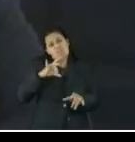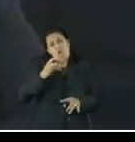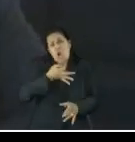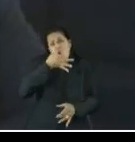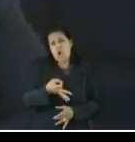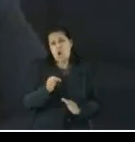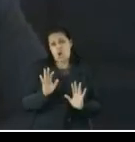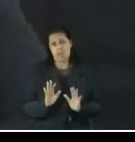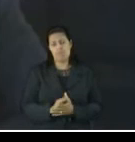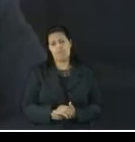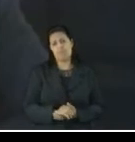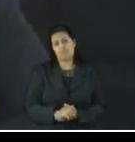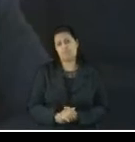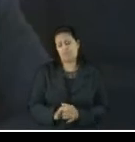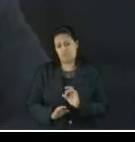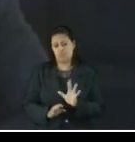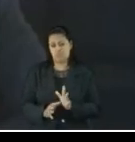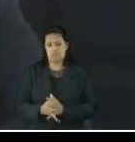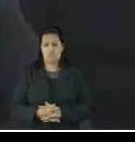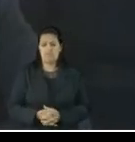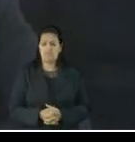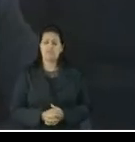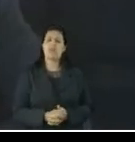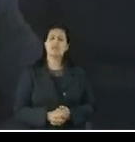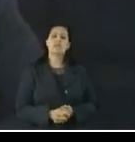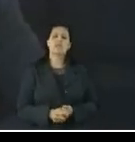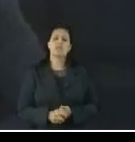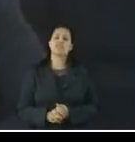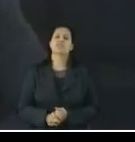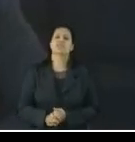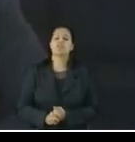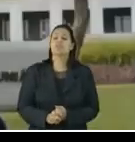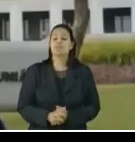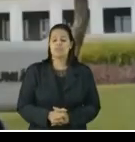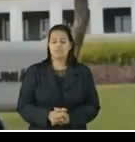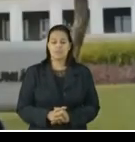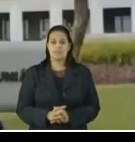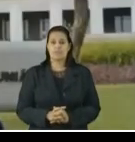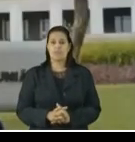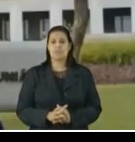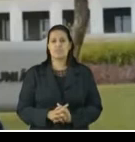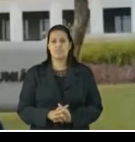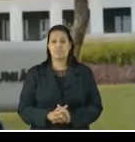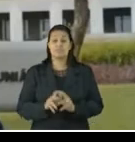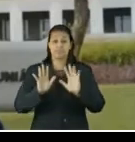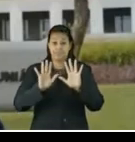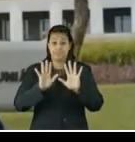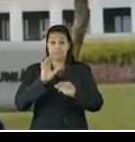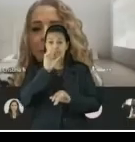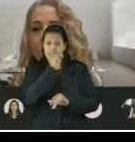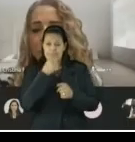Porque, óbvio, há essa ideia bem colocada do ministro Fandross. Senhor presidente, rapidamente, só para